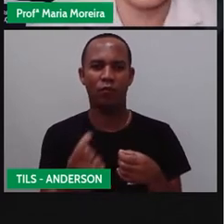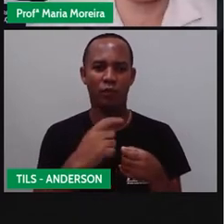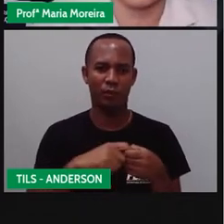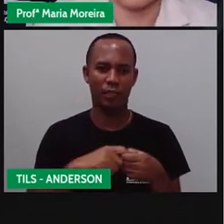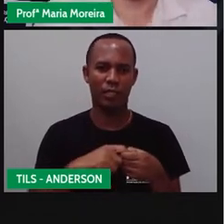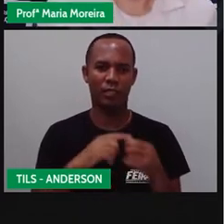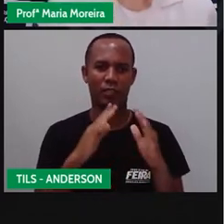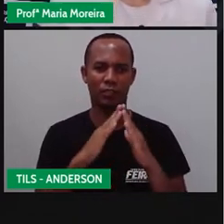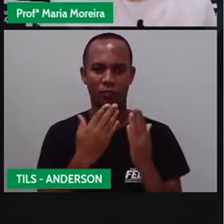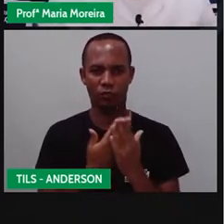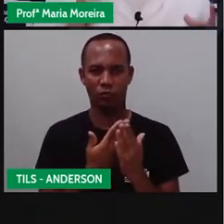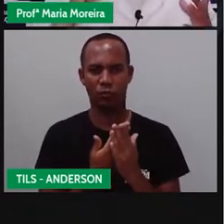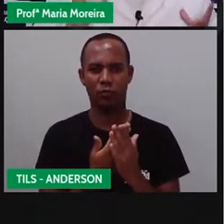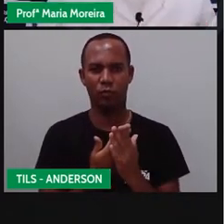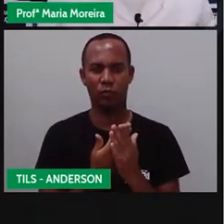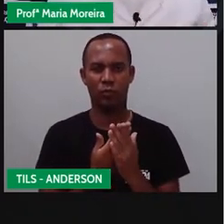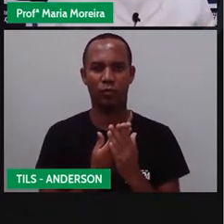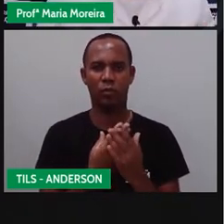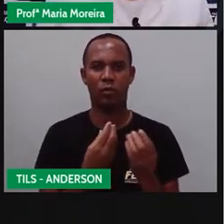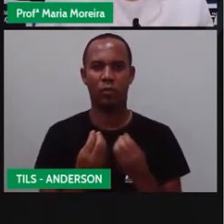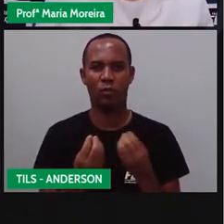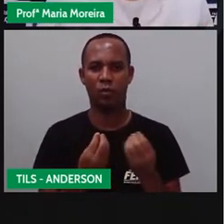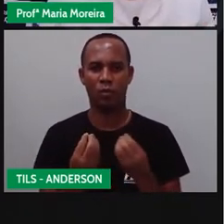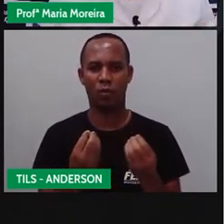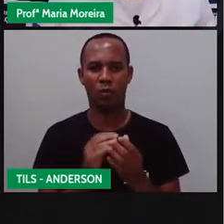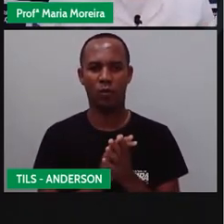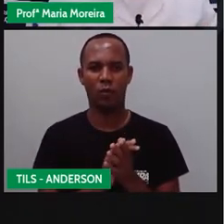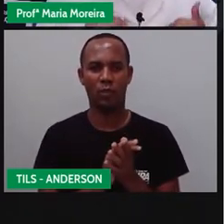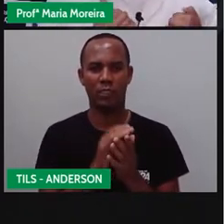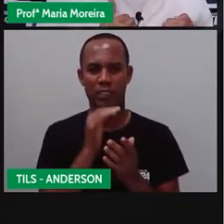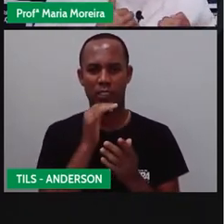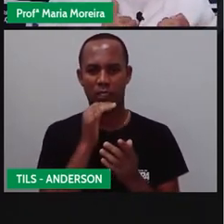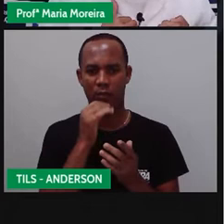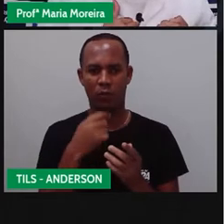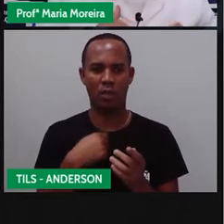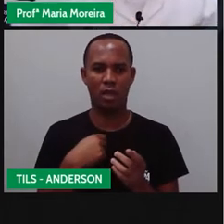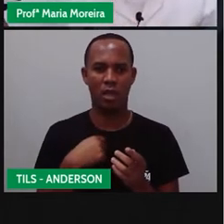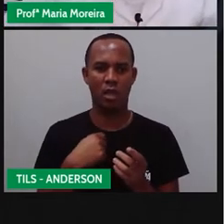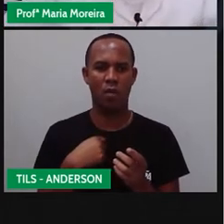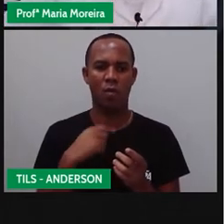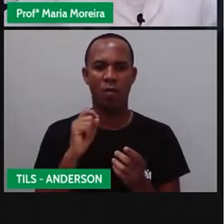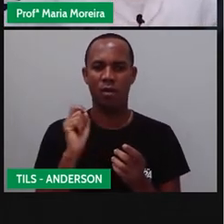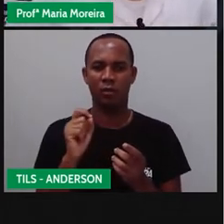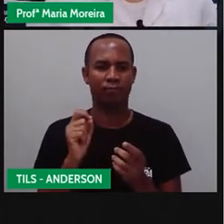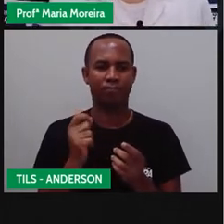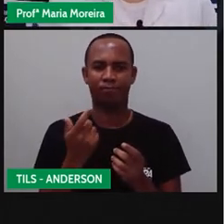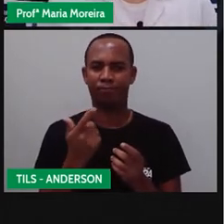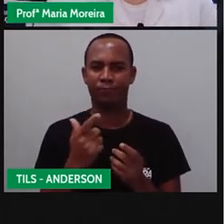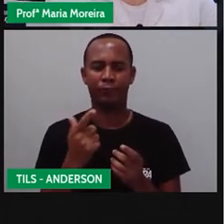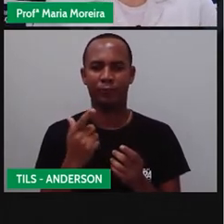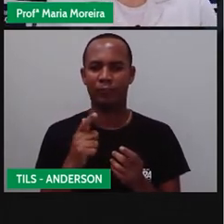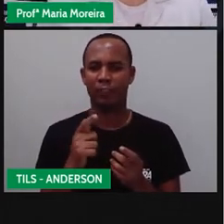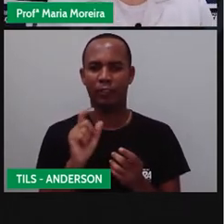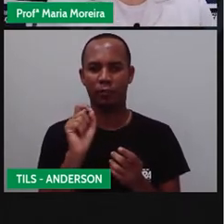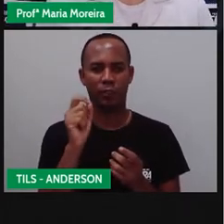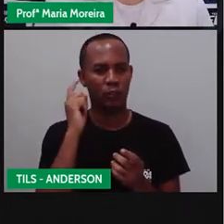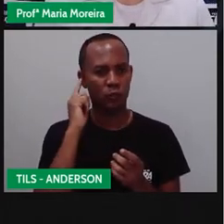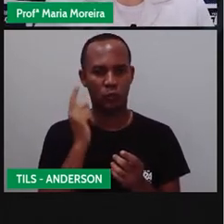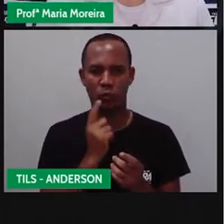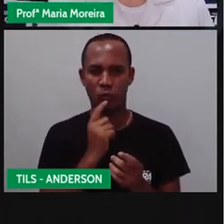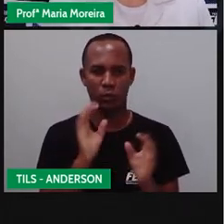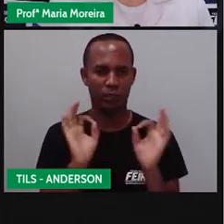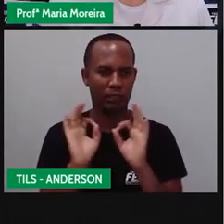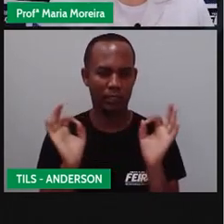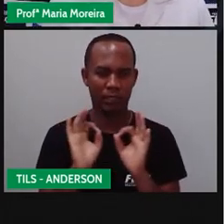arrumar direitinho aqui. Quando a gente voltar pra sala de aula, eu, até então, ainda não tive presença, né, de alunos surdos na